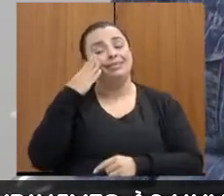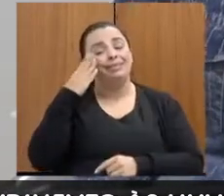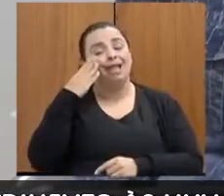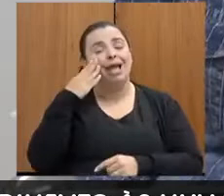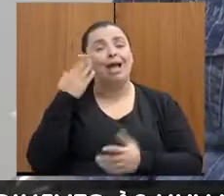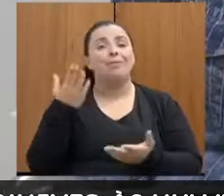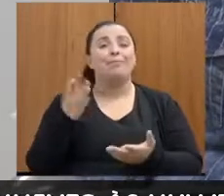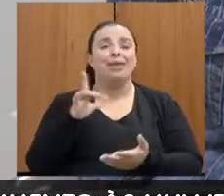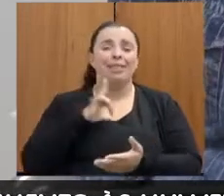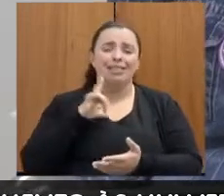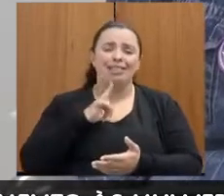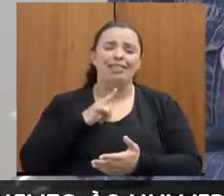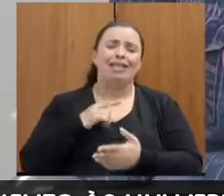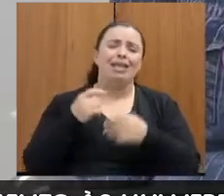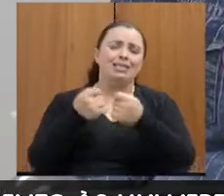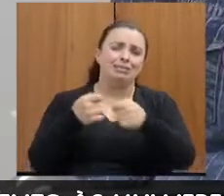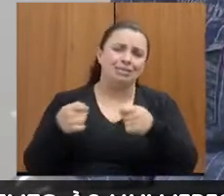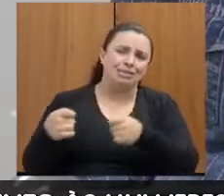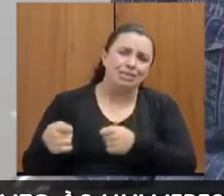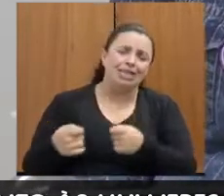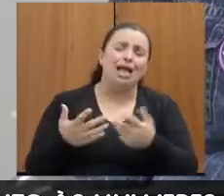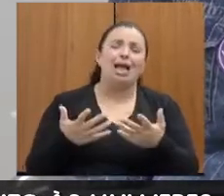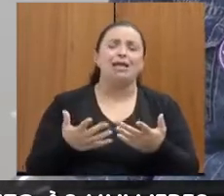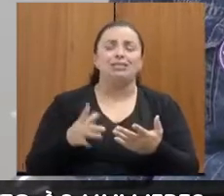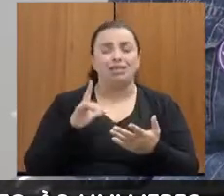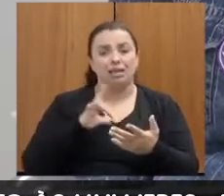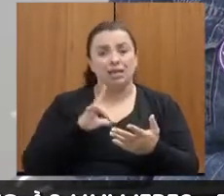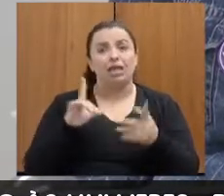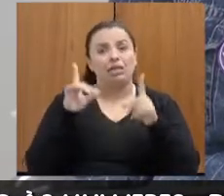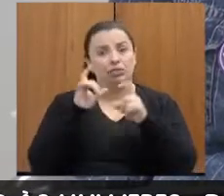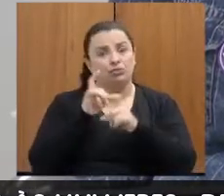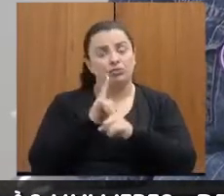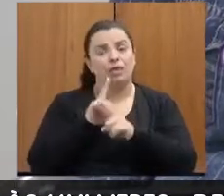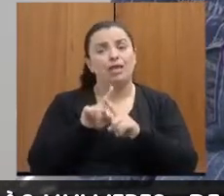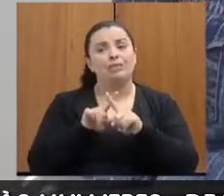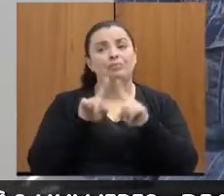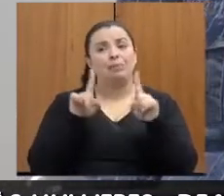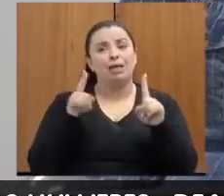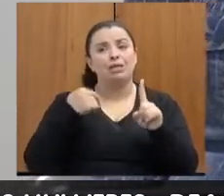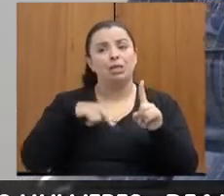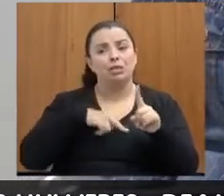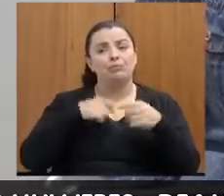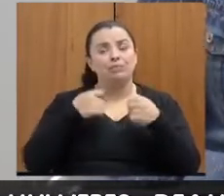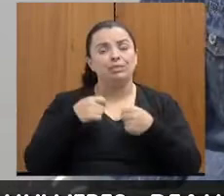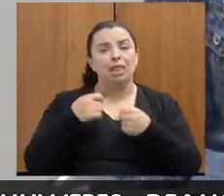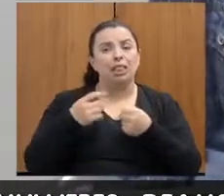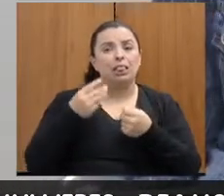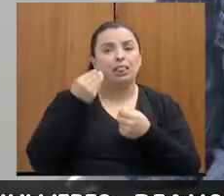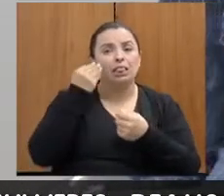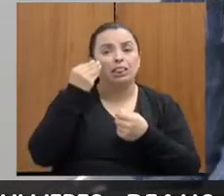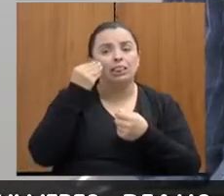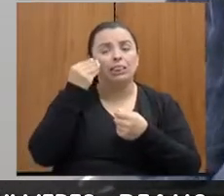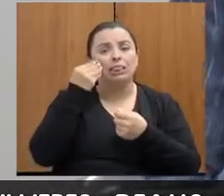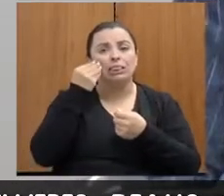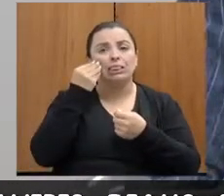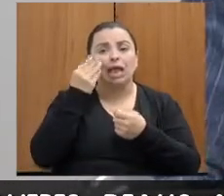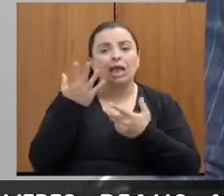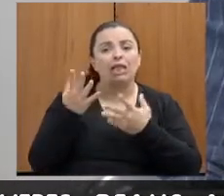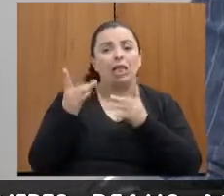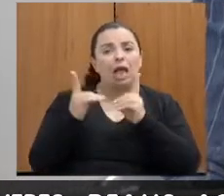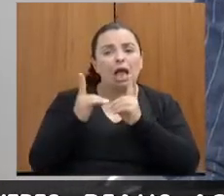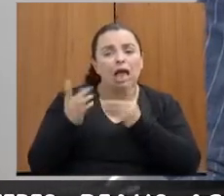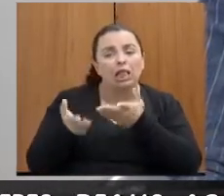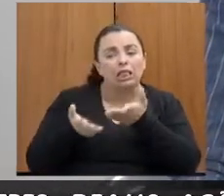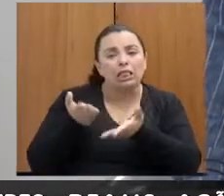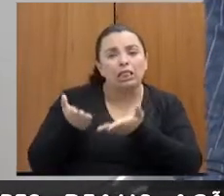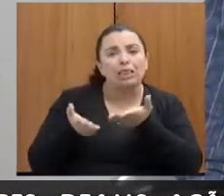e, com toda dificuldade, também, a gente procura atender da melhor maneira, sem revitimizar mesmo.